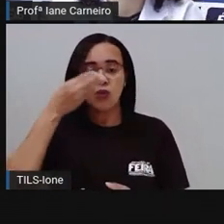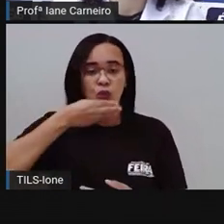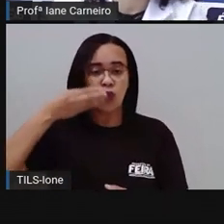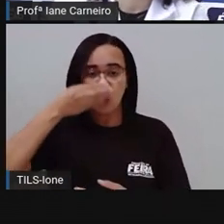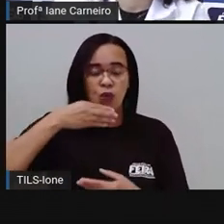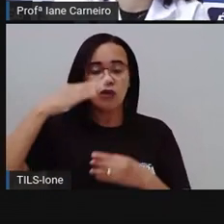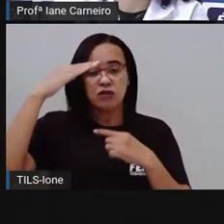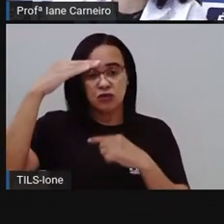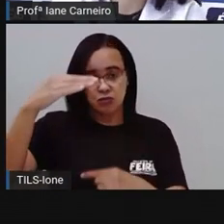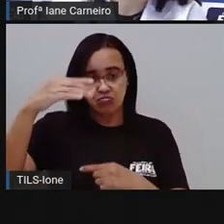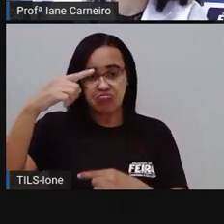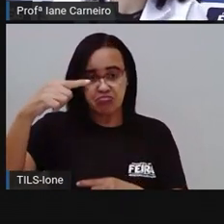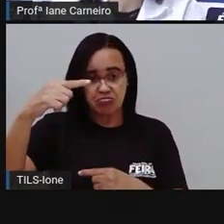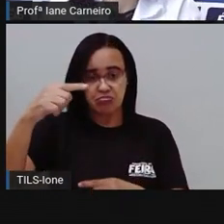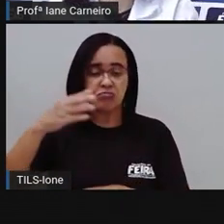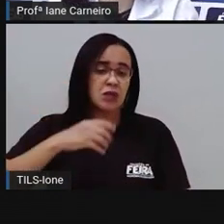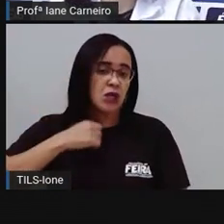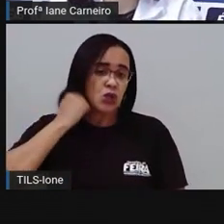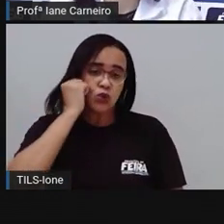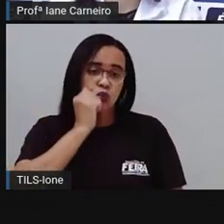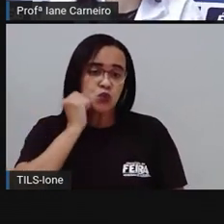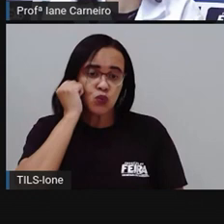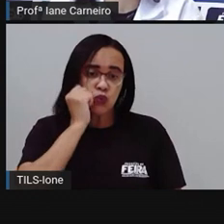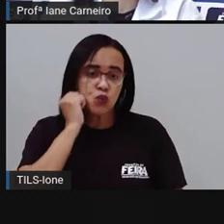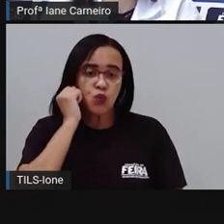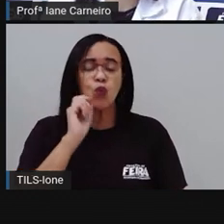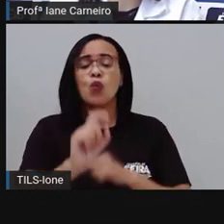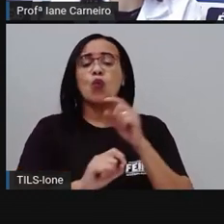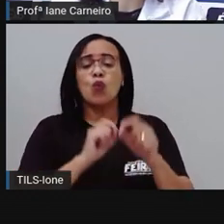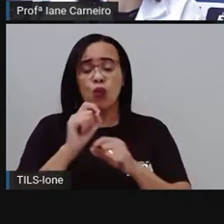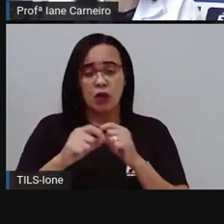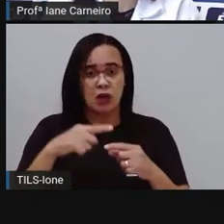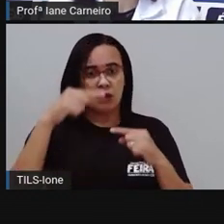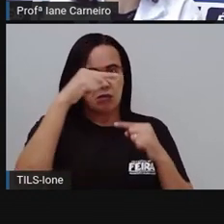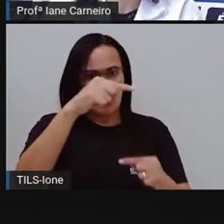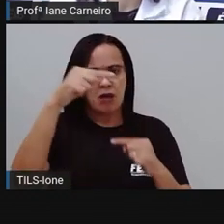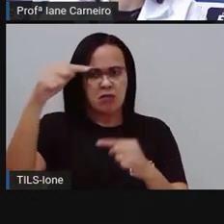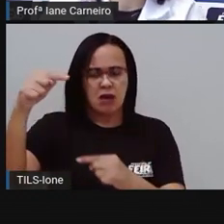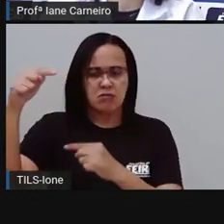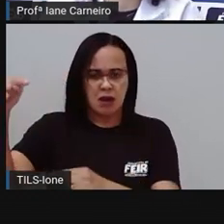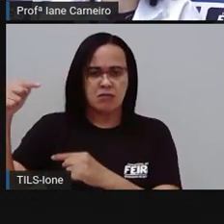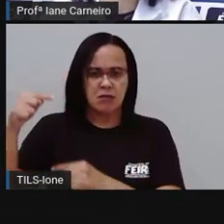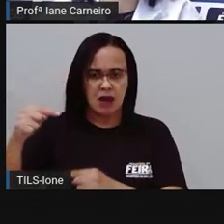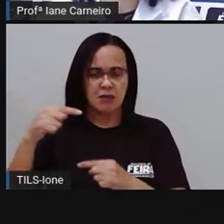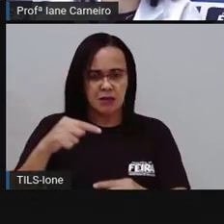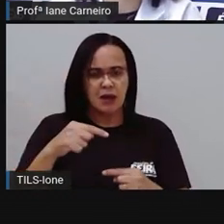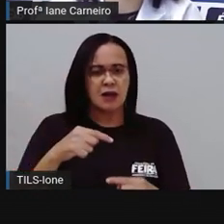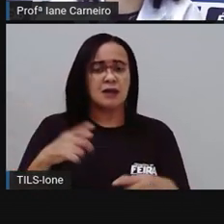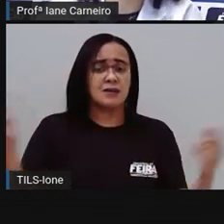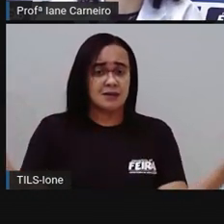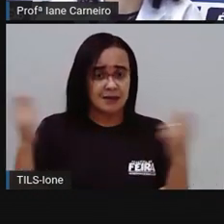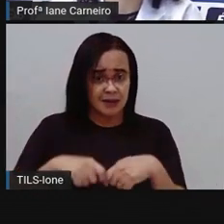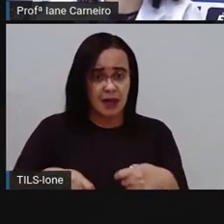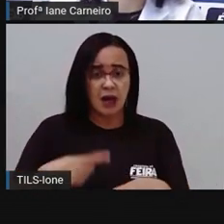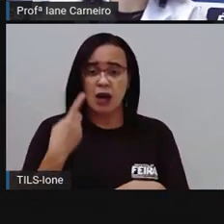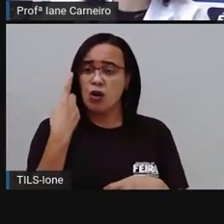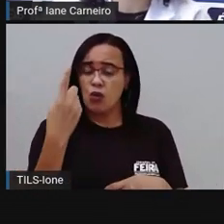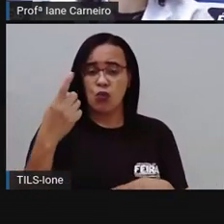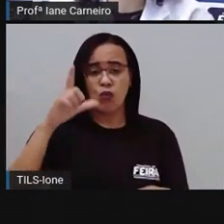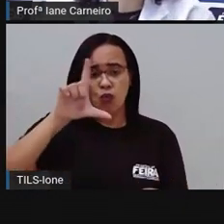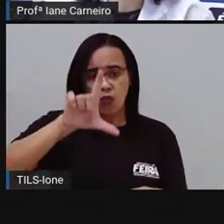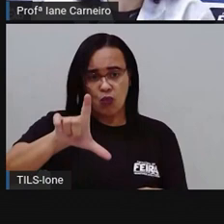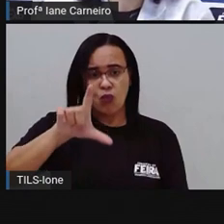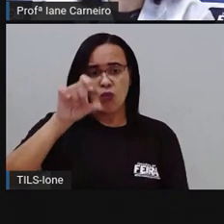suco, né? O vinagre, eles são vendidos, né? Eles são medidos usando o litro, tá certo? Então,